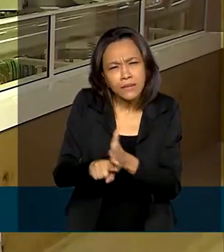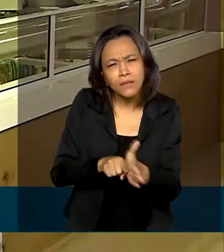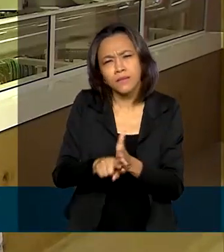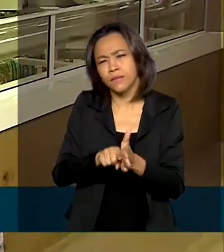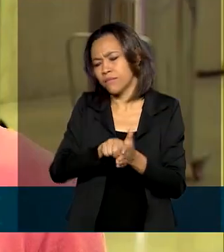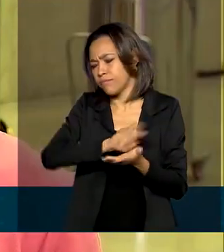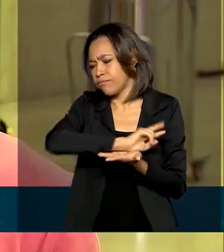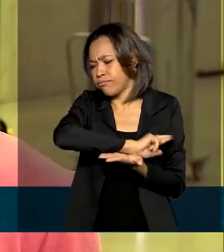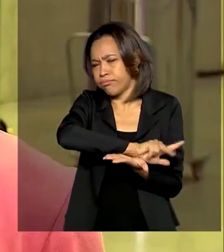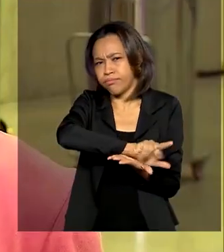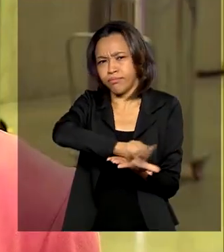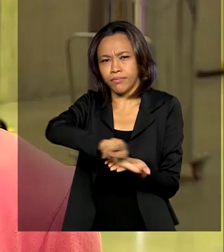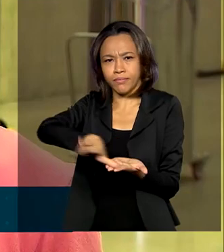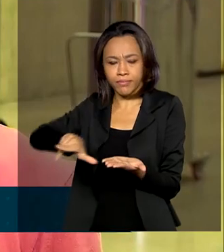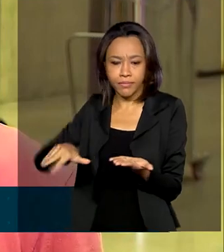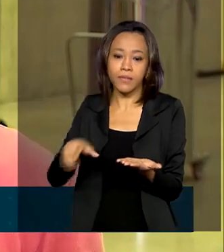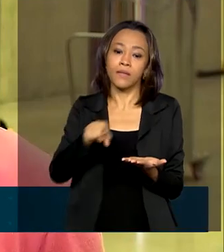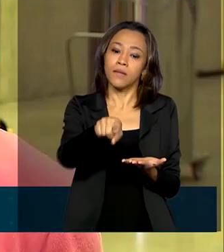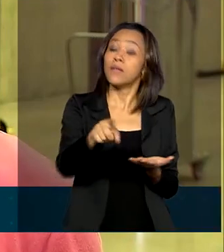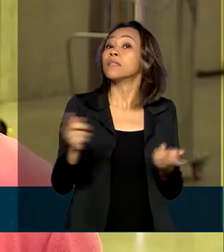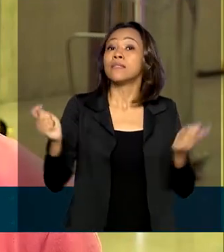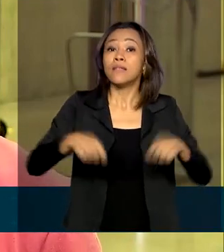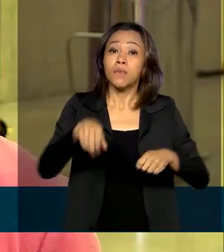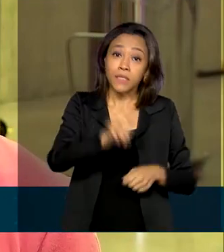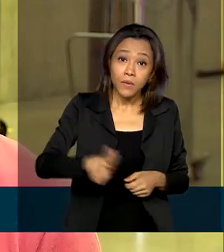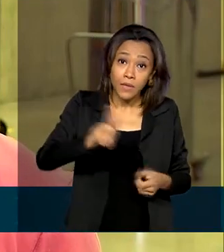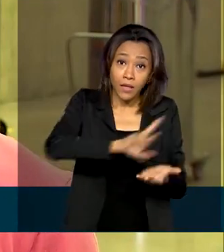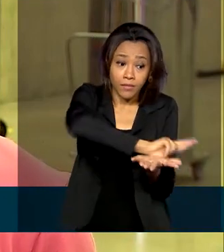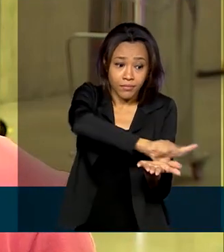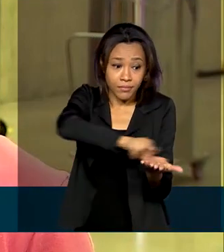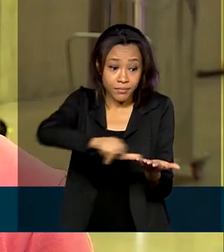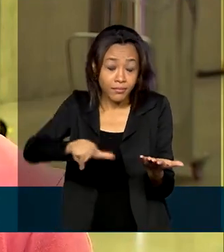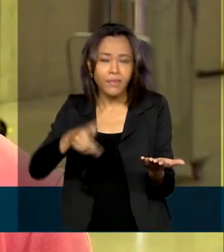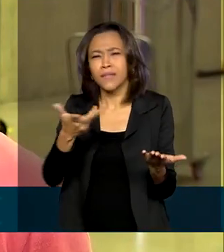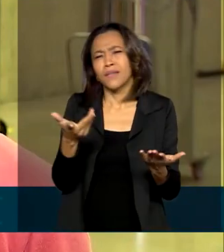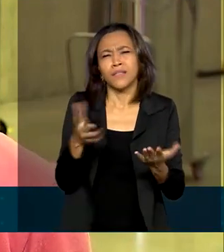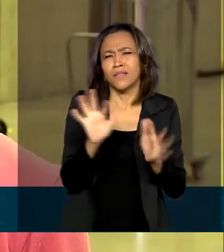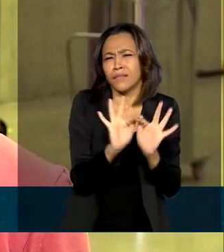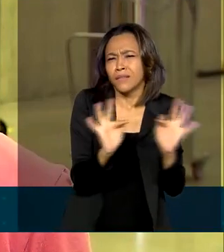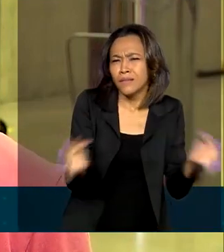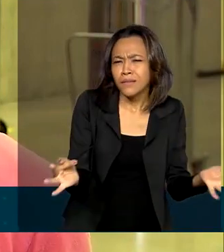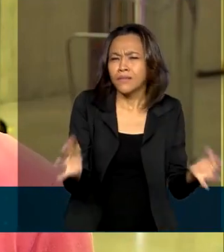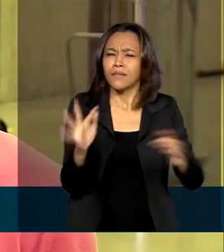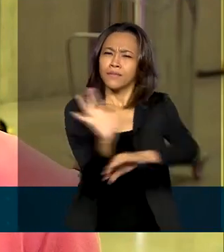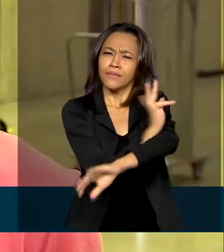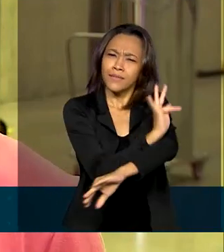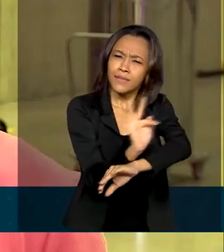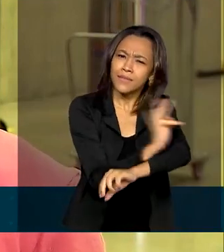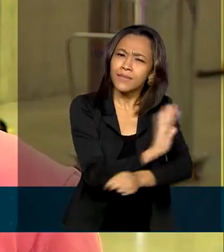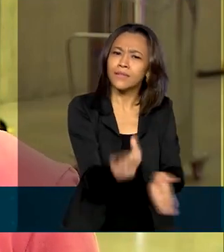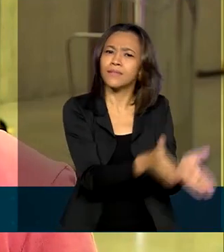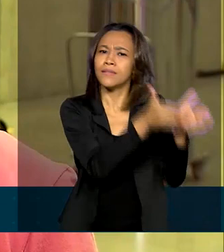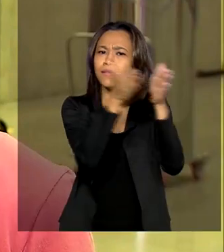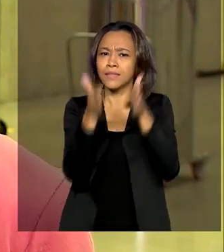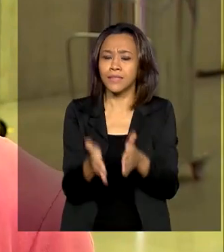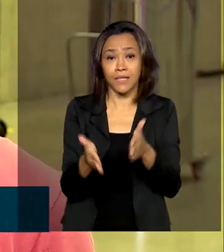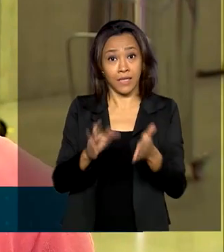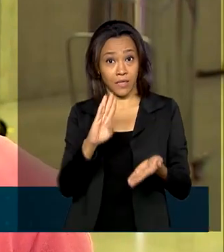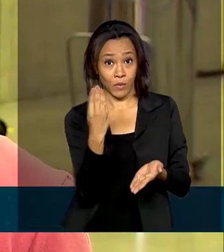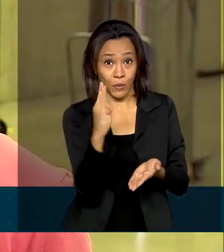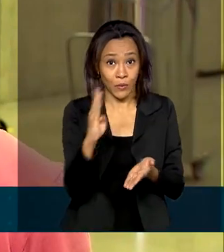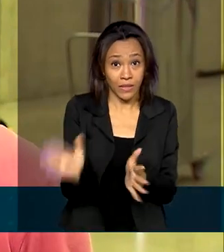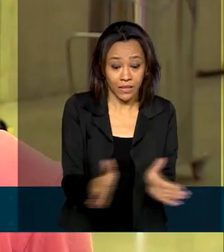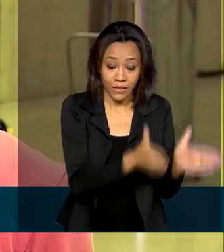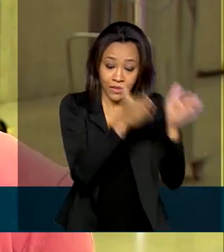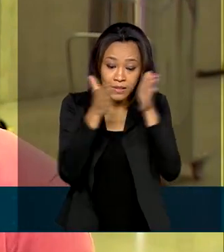várias áreas. Ela pode ser usada para diversas aplicações, desde a física básica até ciências biológicas, ciências